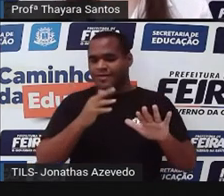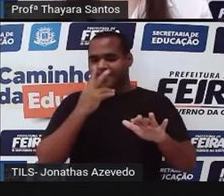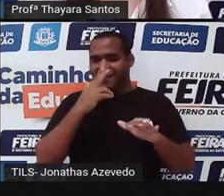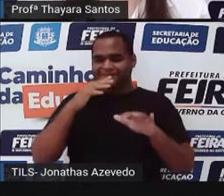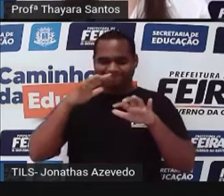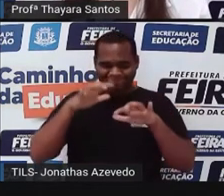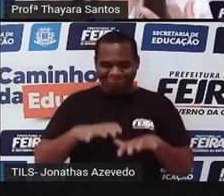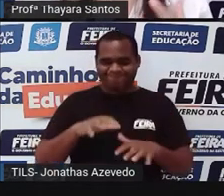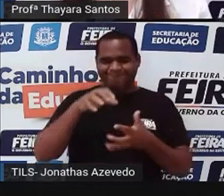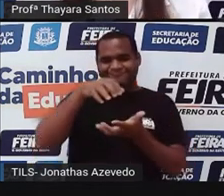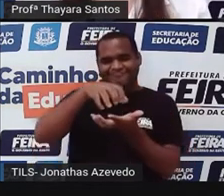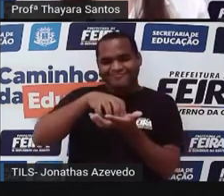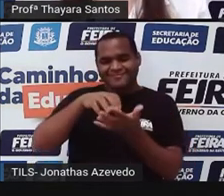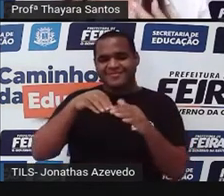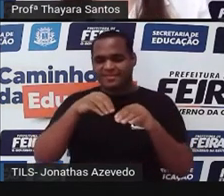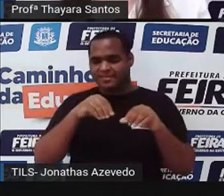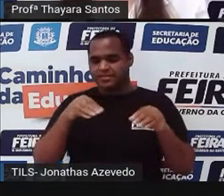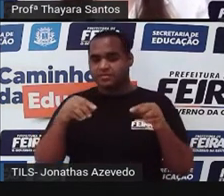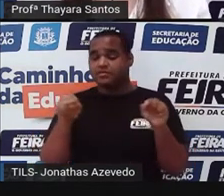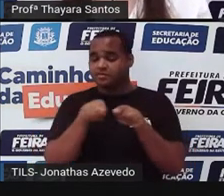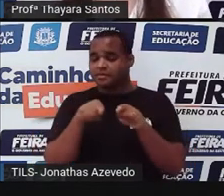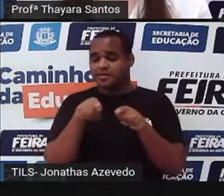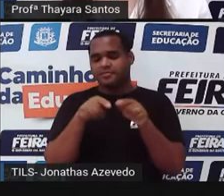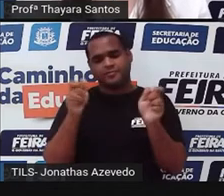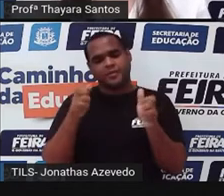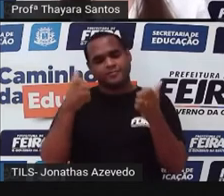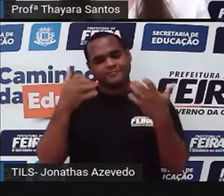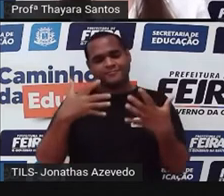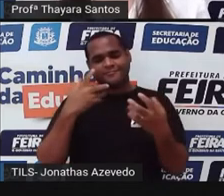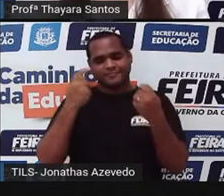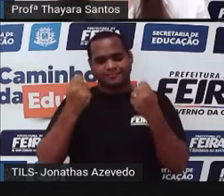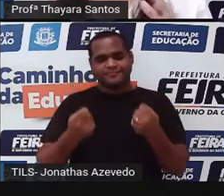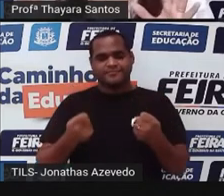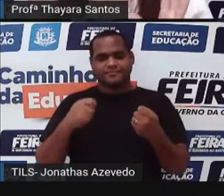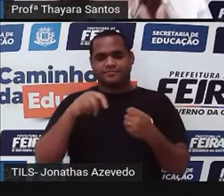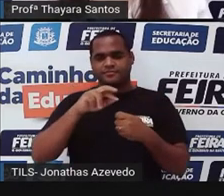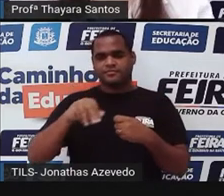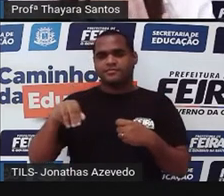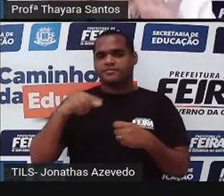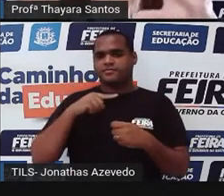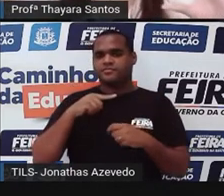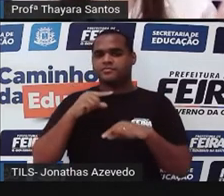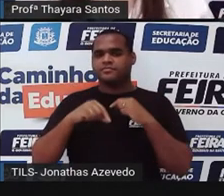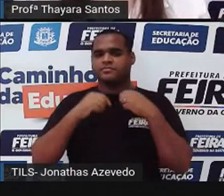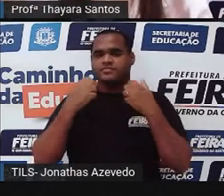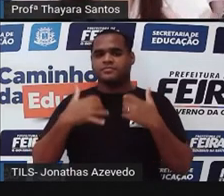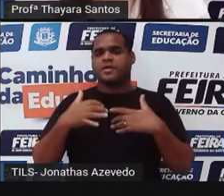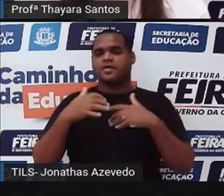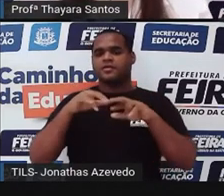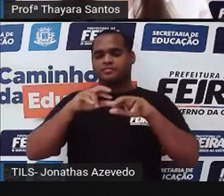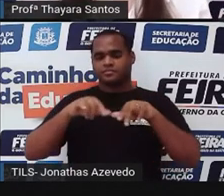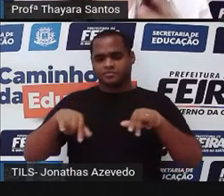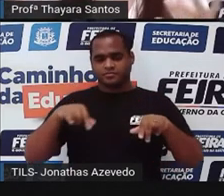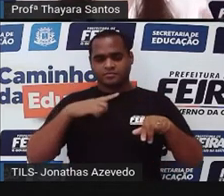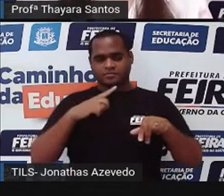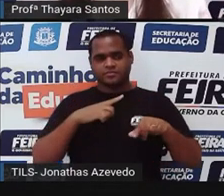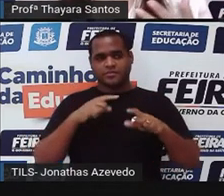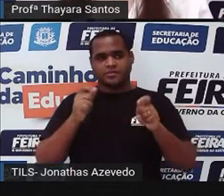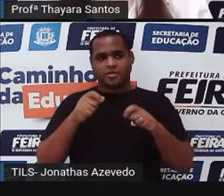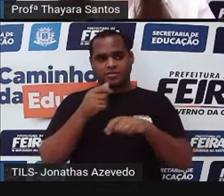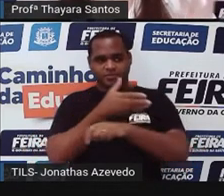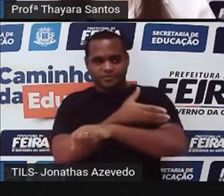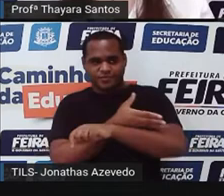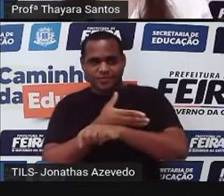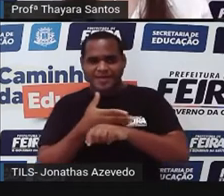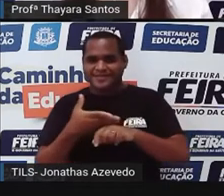tudo para o centro da Terra, ela também vai influenciar naquele peso que a gente está ali na balança. Mas, de uma forma geral, a gente costuma